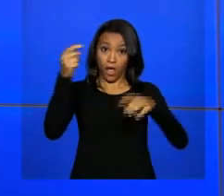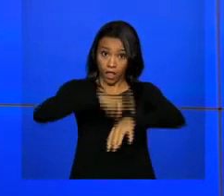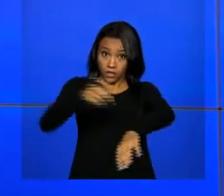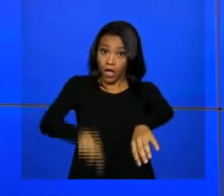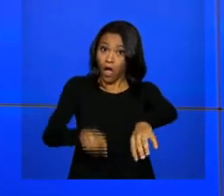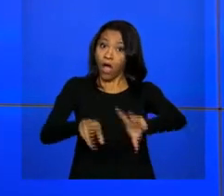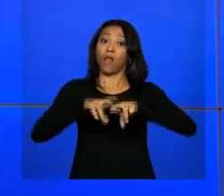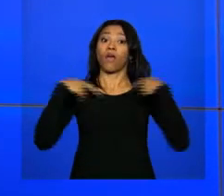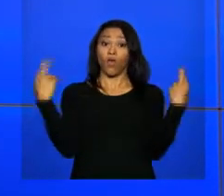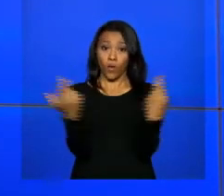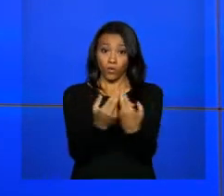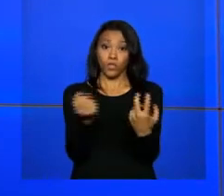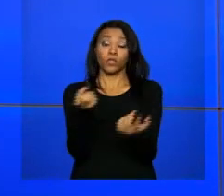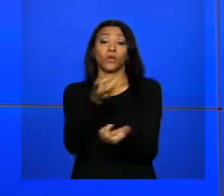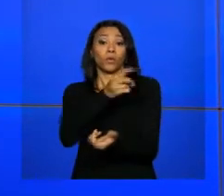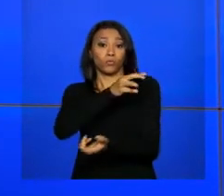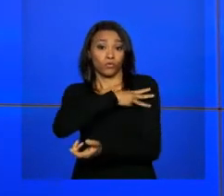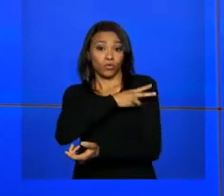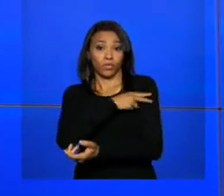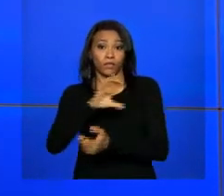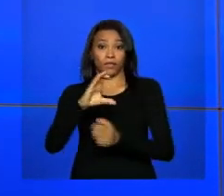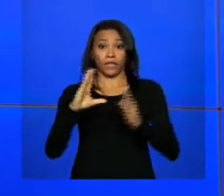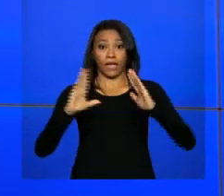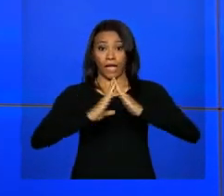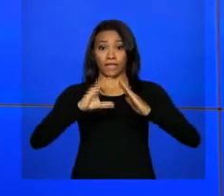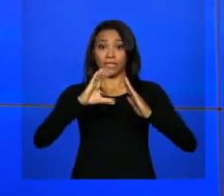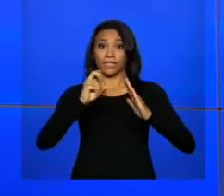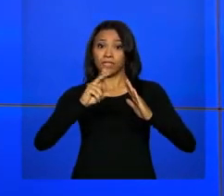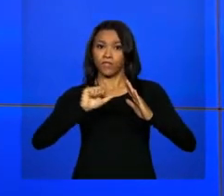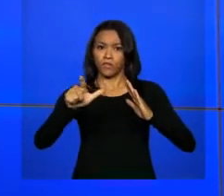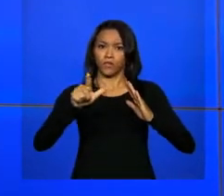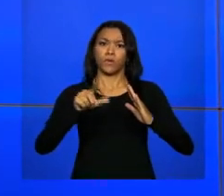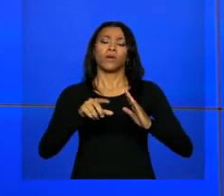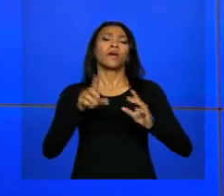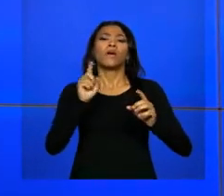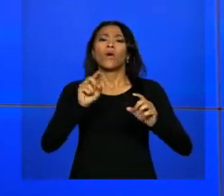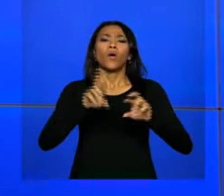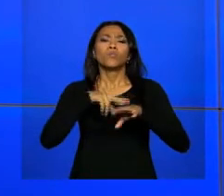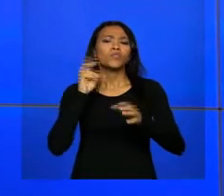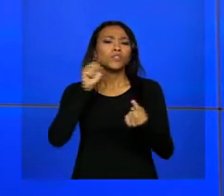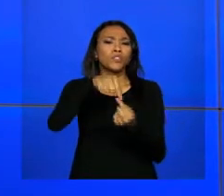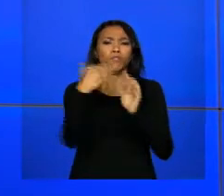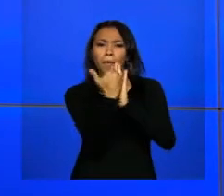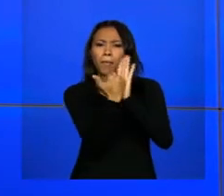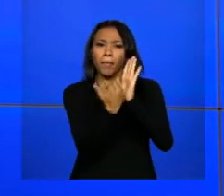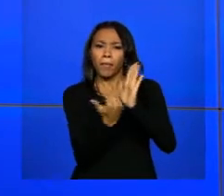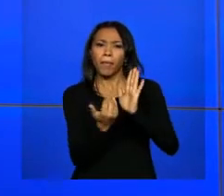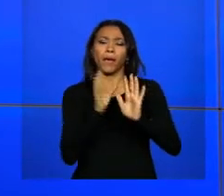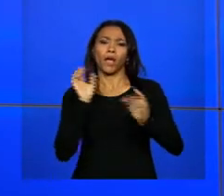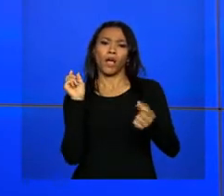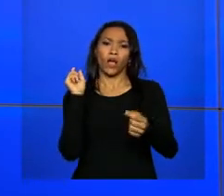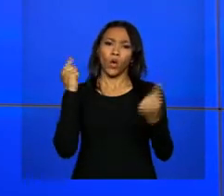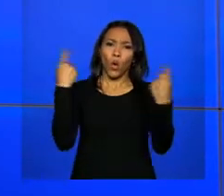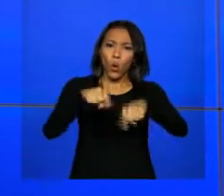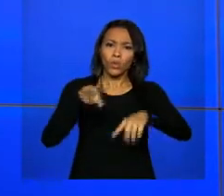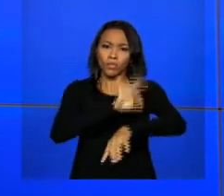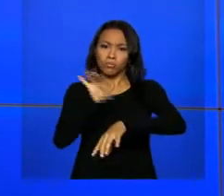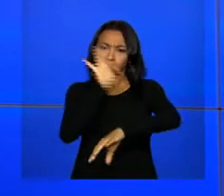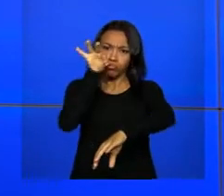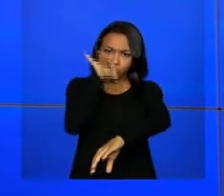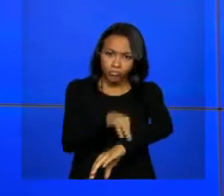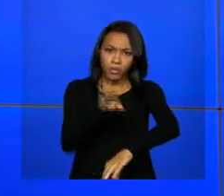-chefe da Casa Civil, Jacques Wagner, no Palácio do Planalto. Na pauta do encontro, as ações de combate ao mosquito Aedes aegypti,